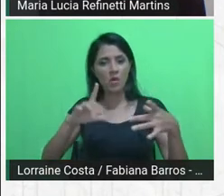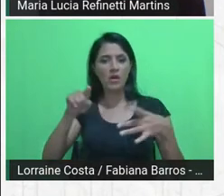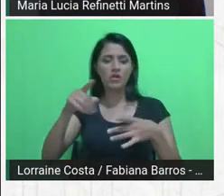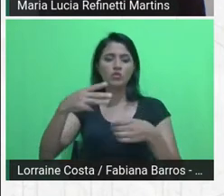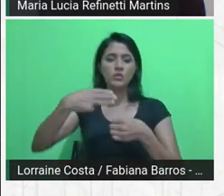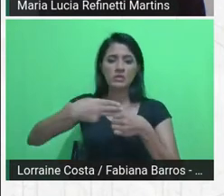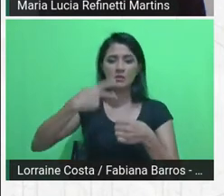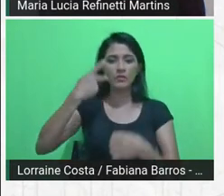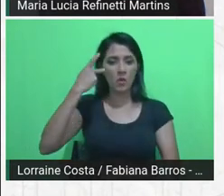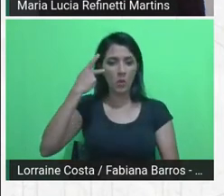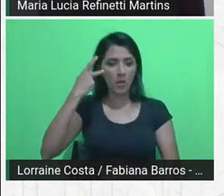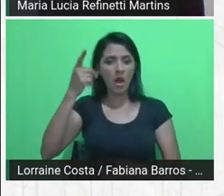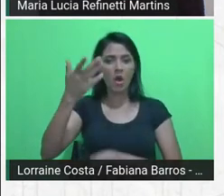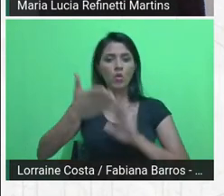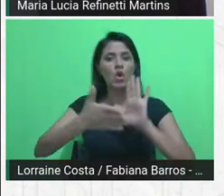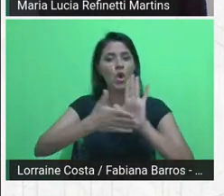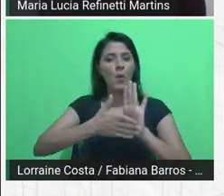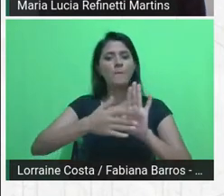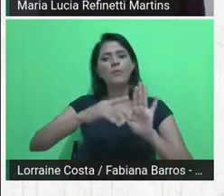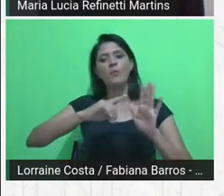propósitos